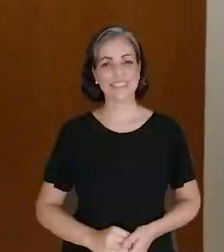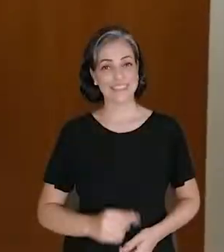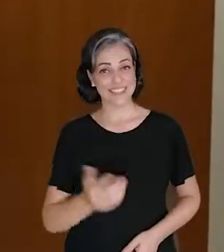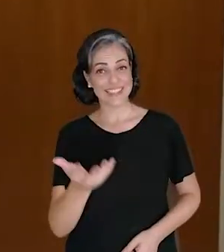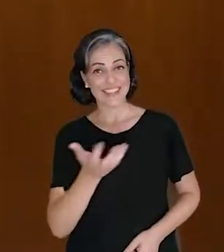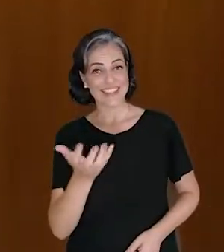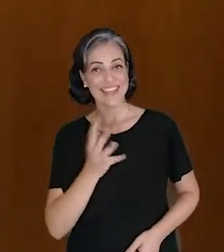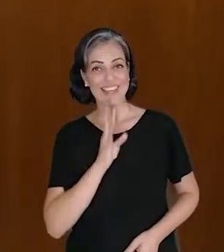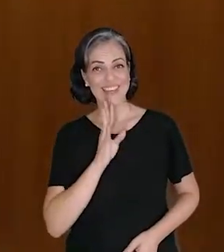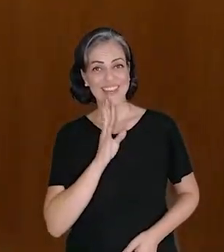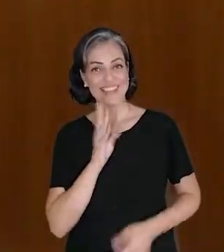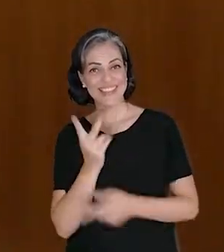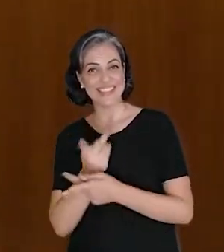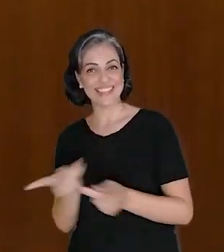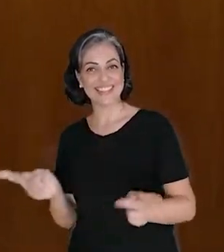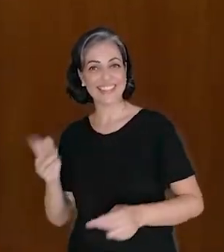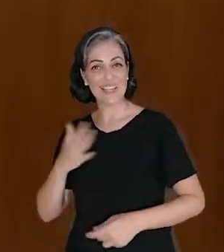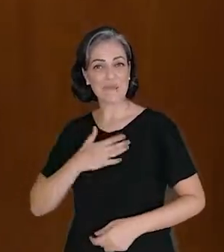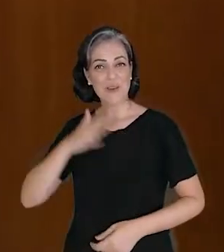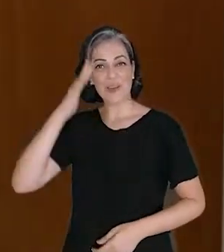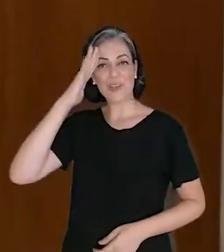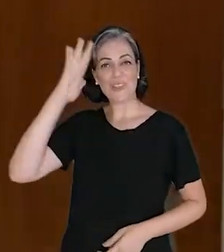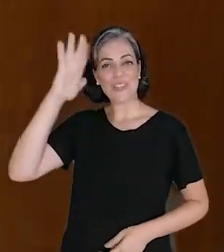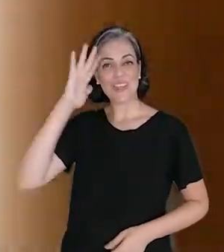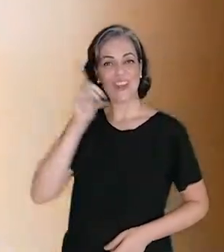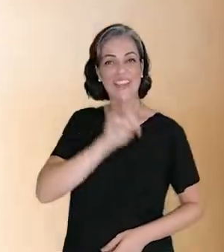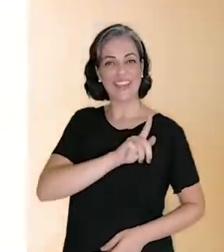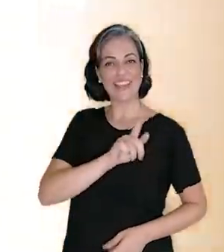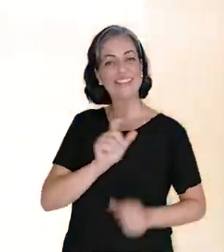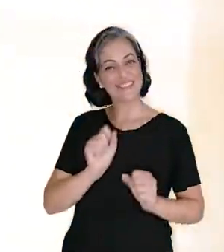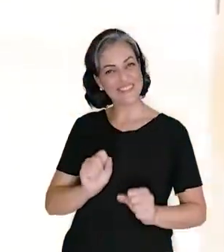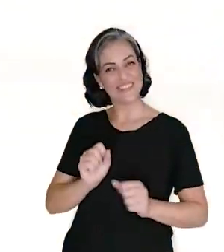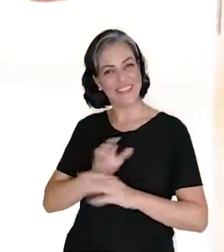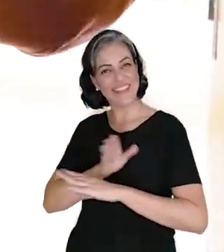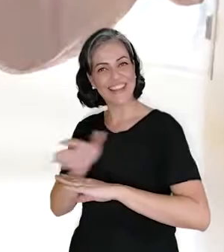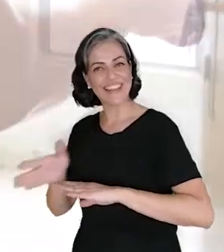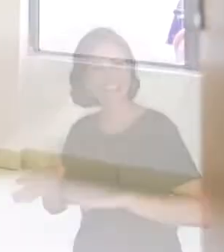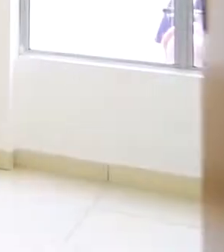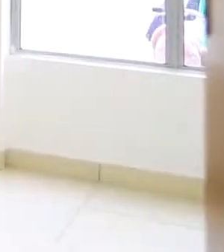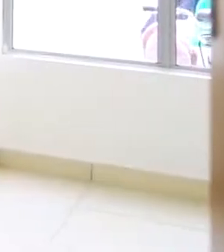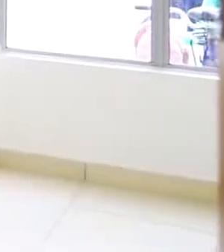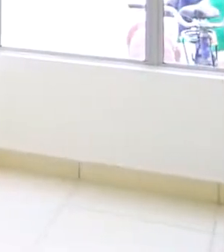Eu quero conhecer meu sonho realizado, pode entrar.